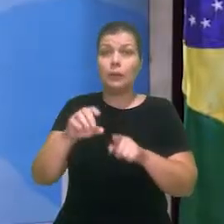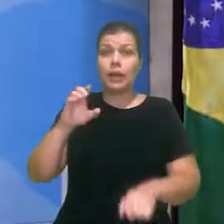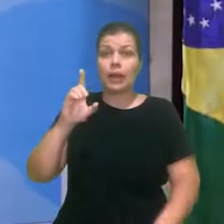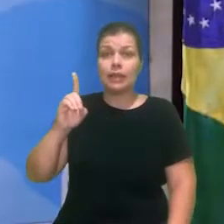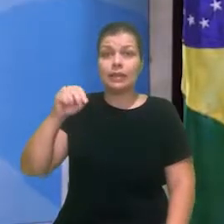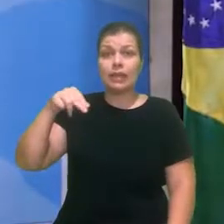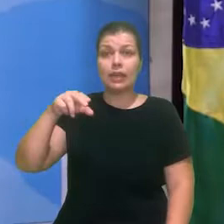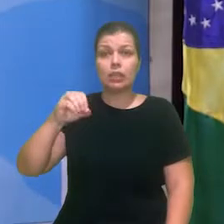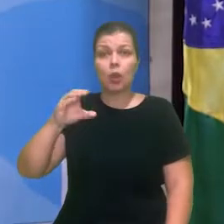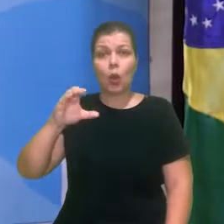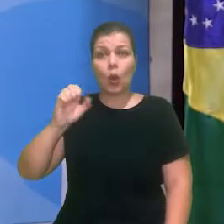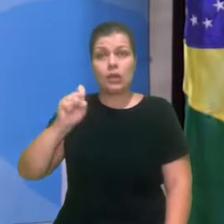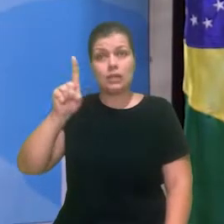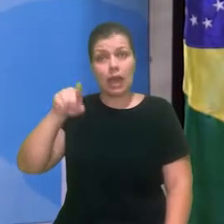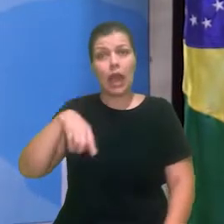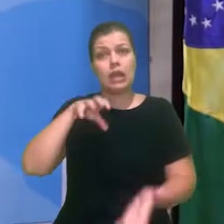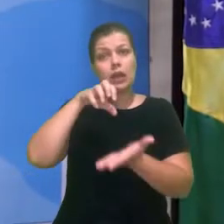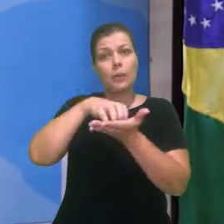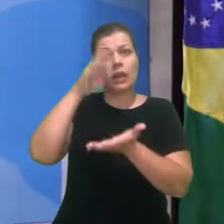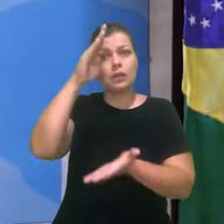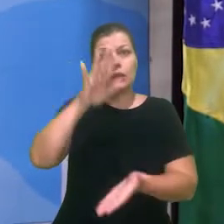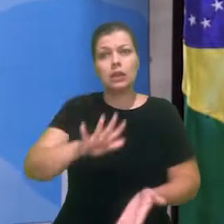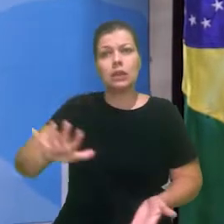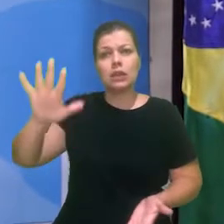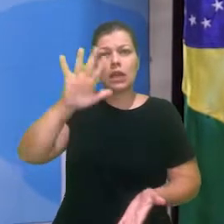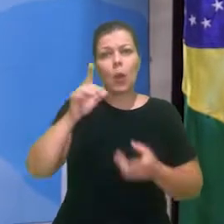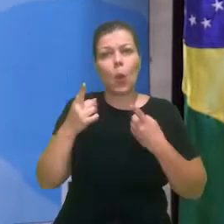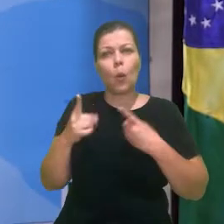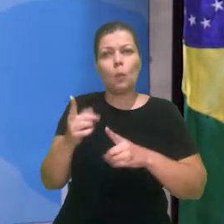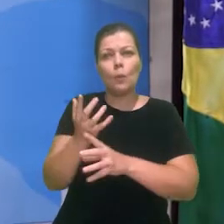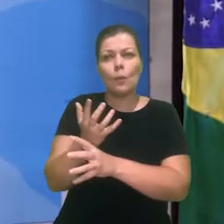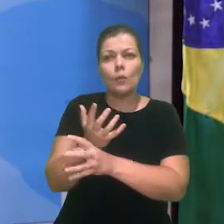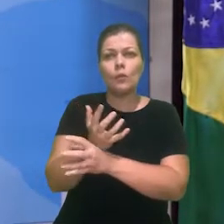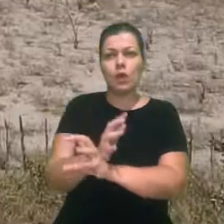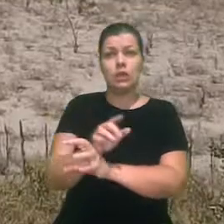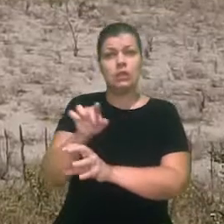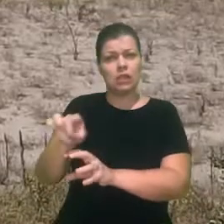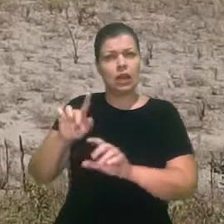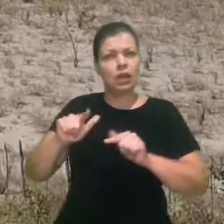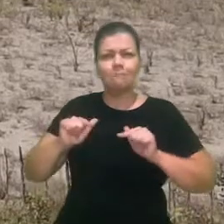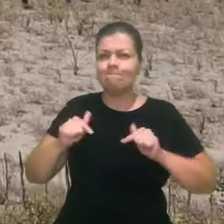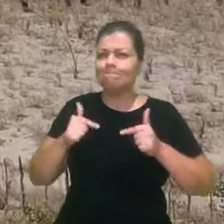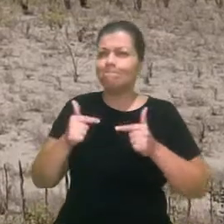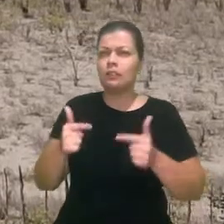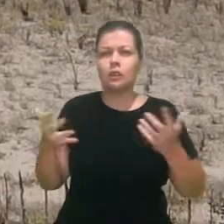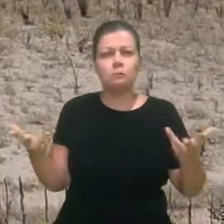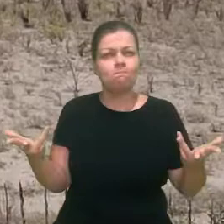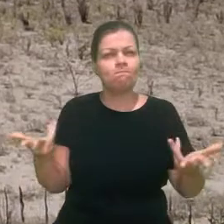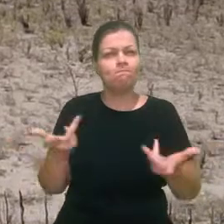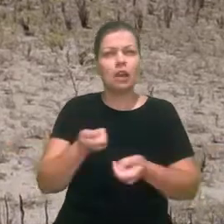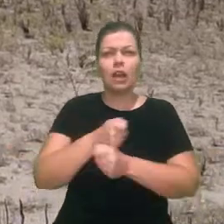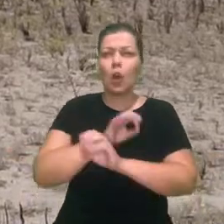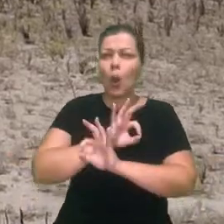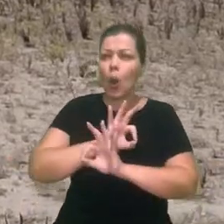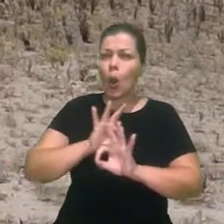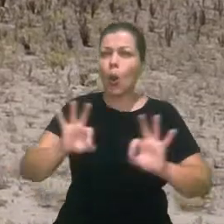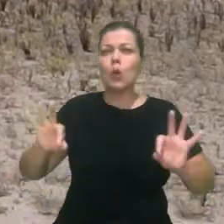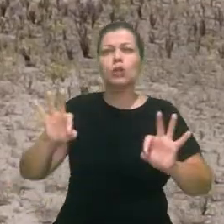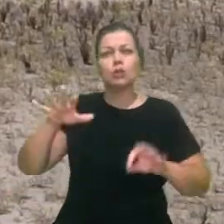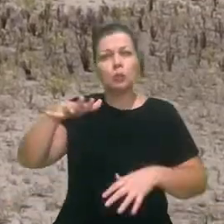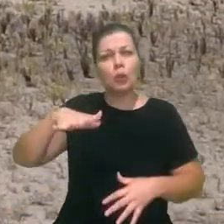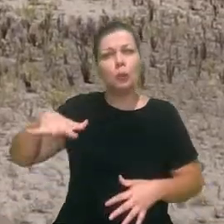é o DENOX, que é o nosso Departamento Nacional de Combate às Secas e que faz um extraordinário trabalho